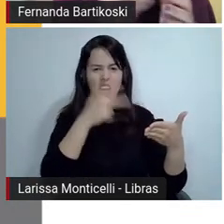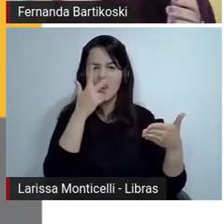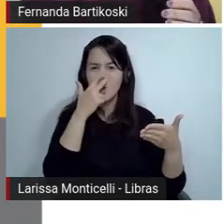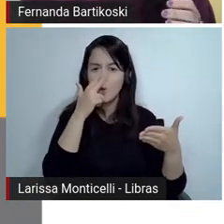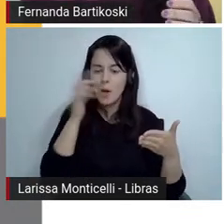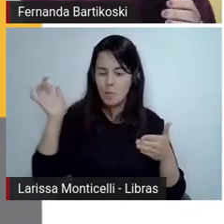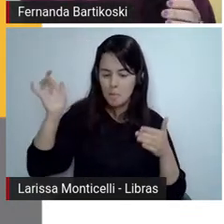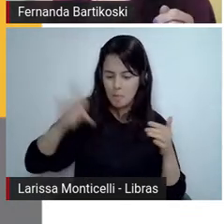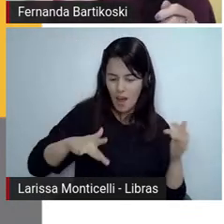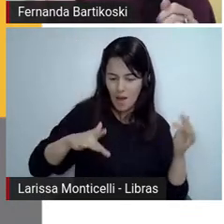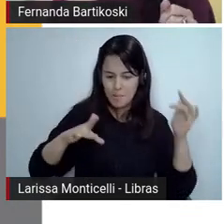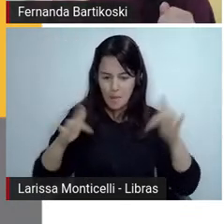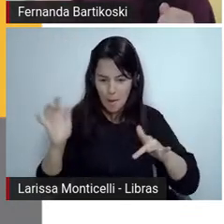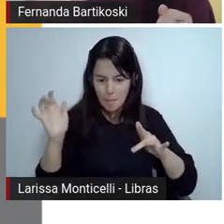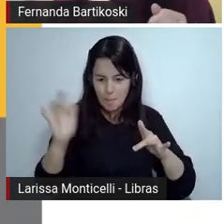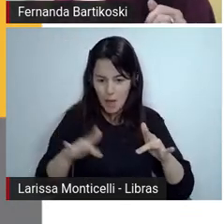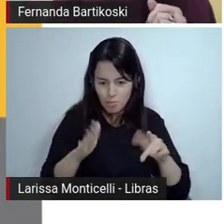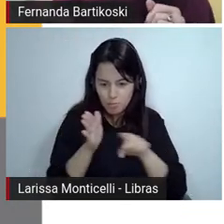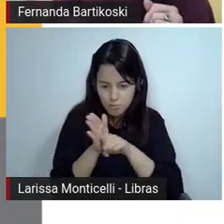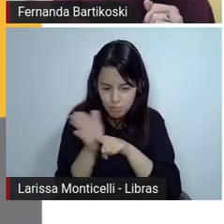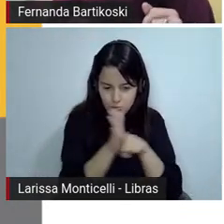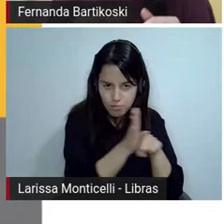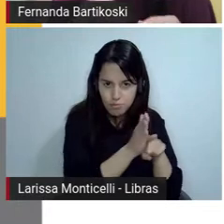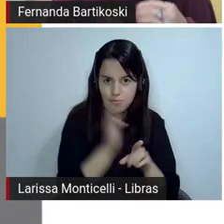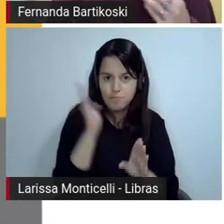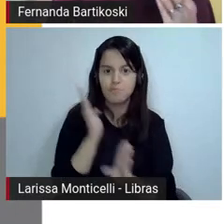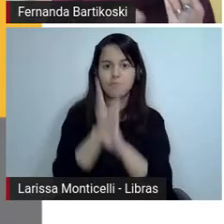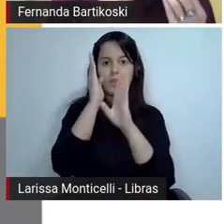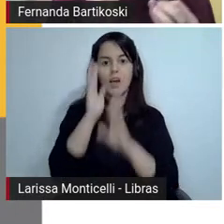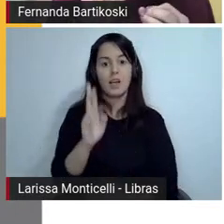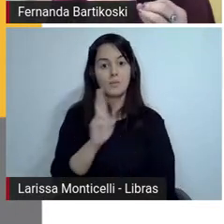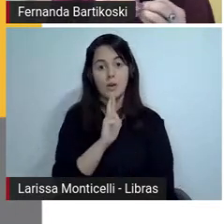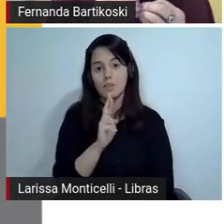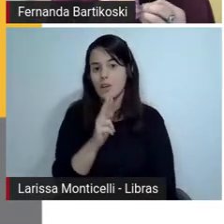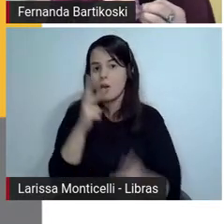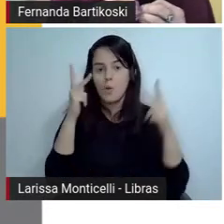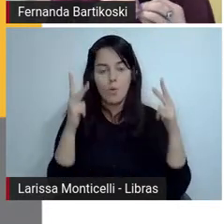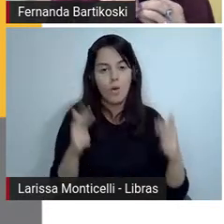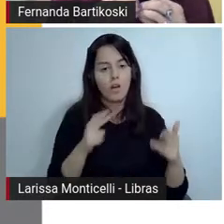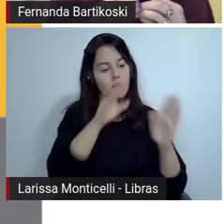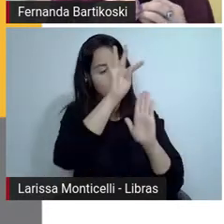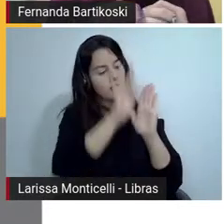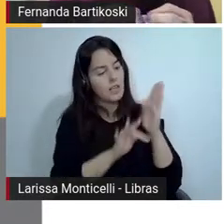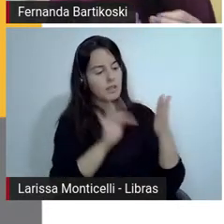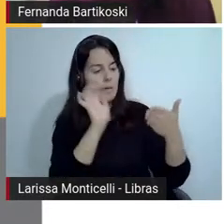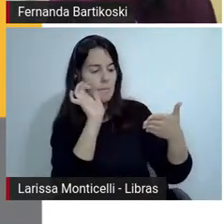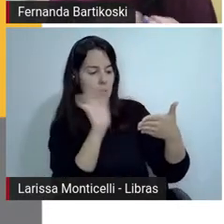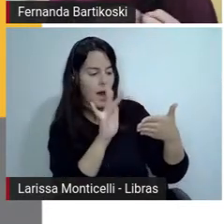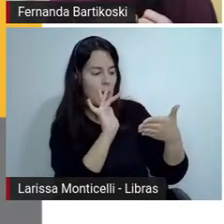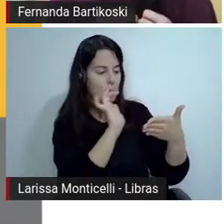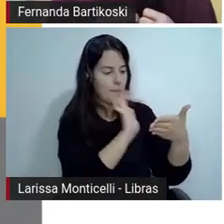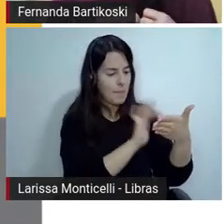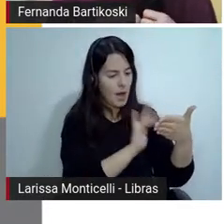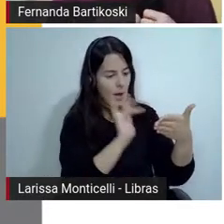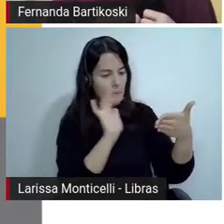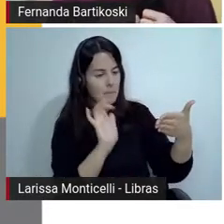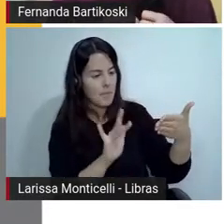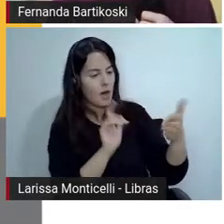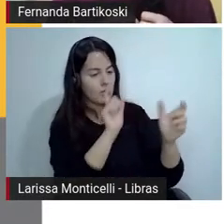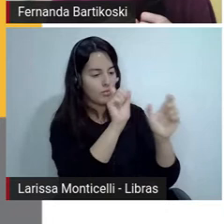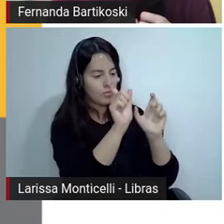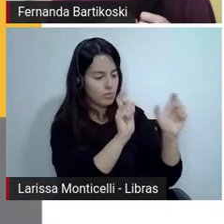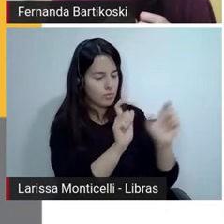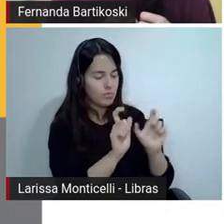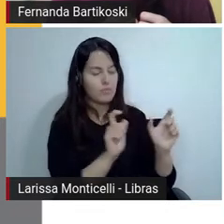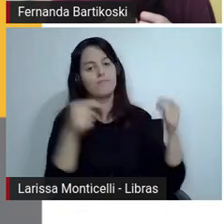narrativa com caneta colorida alguma coisa assim pode ajudar o aluno porque talvez a gente possa chegar aqui